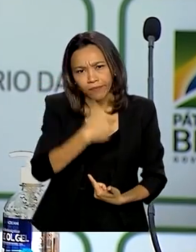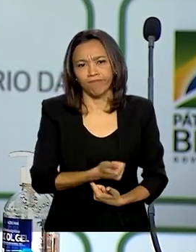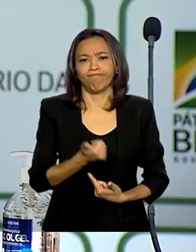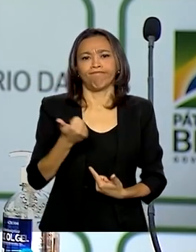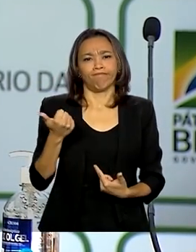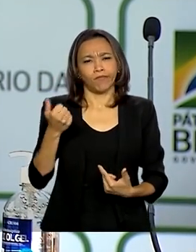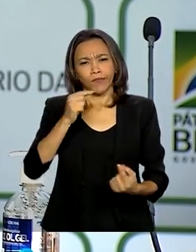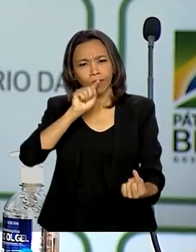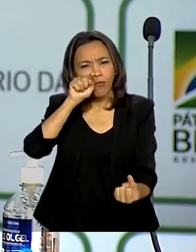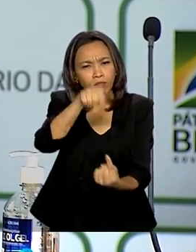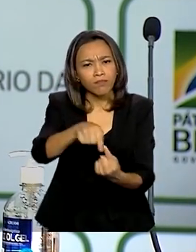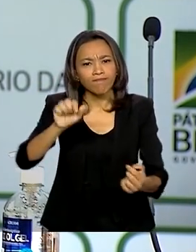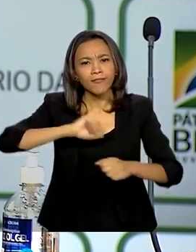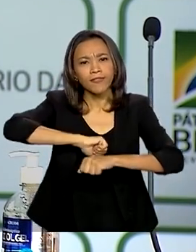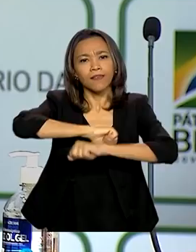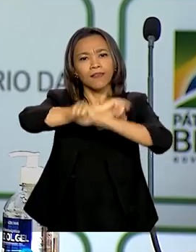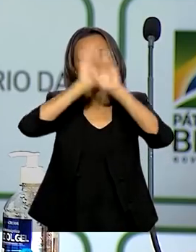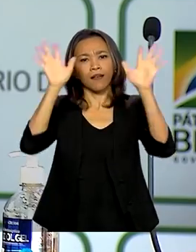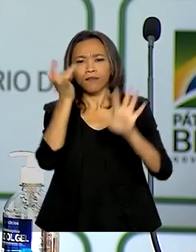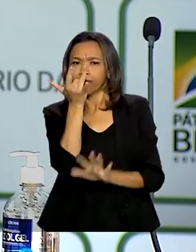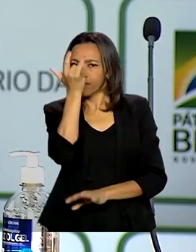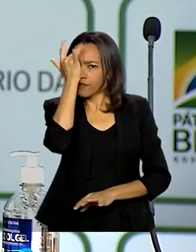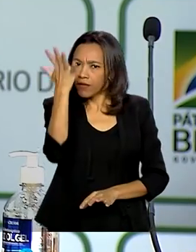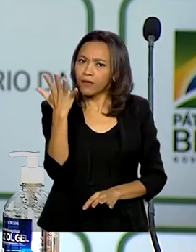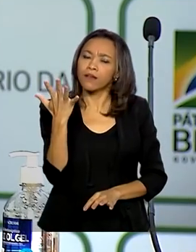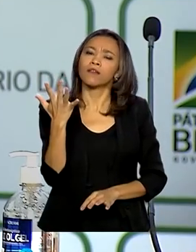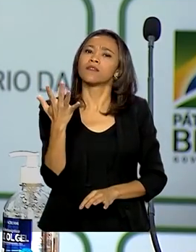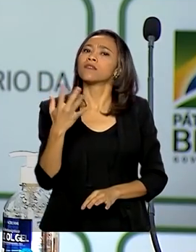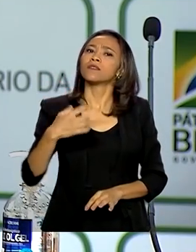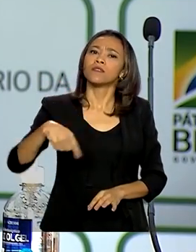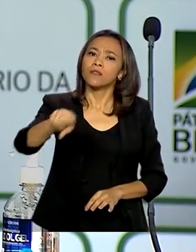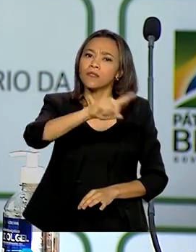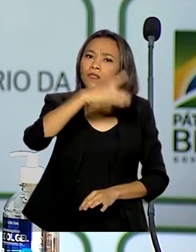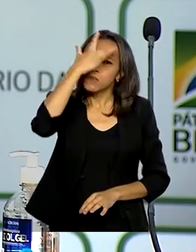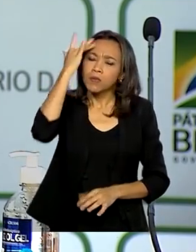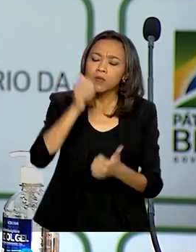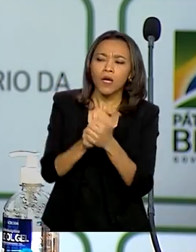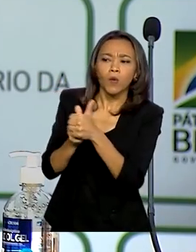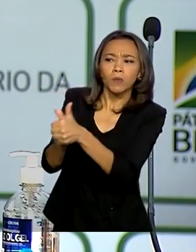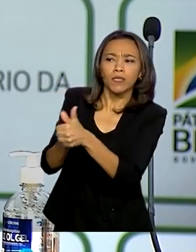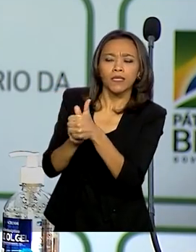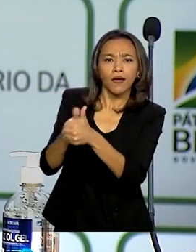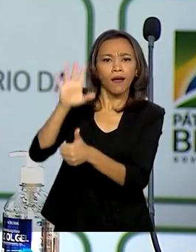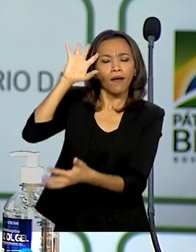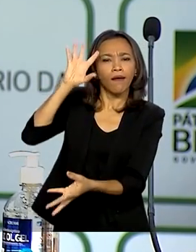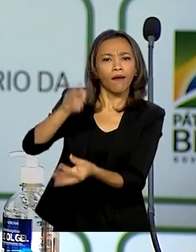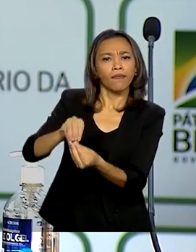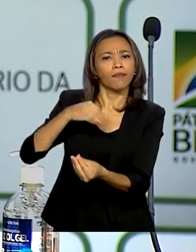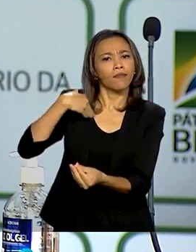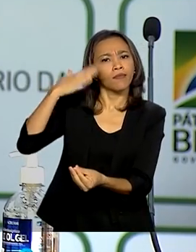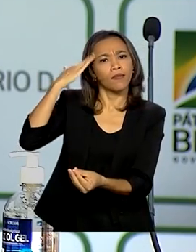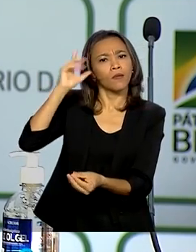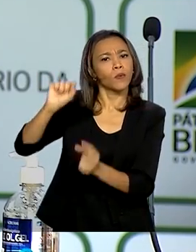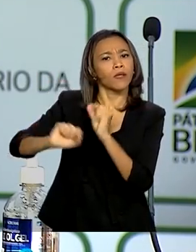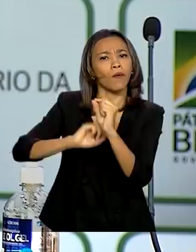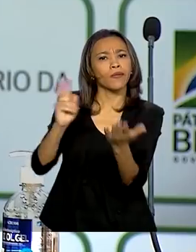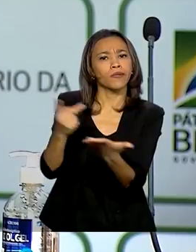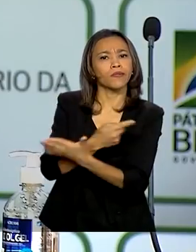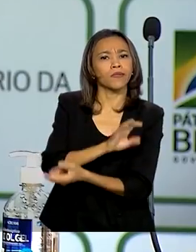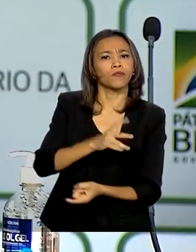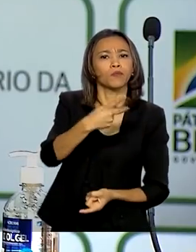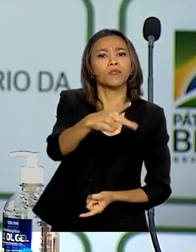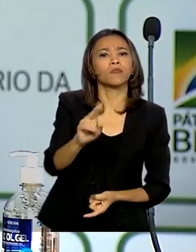objetivo, fácil para a população poder acompanhar e entender dentro do seu estado qual